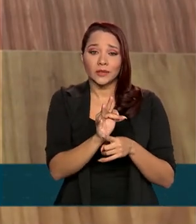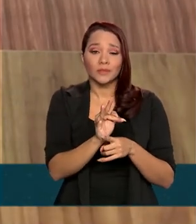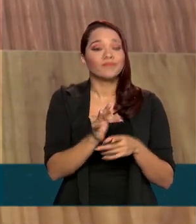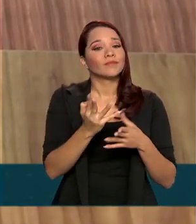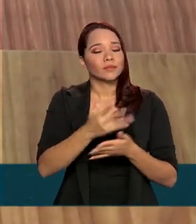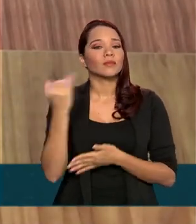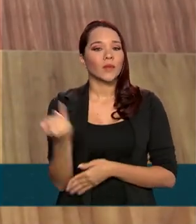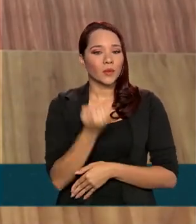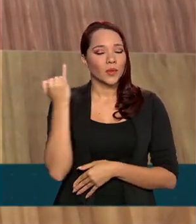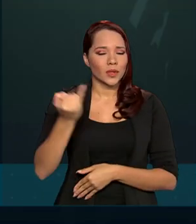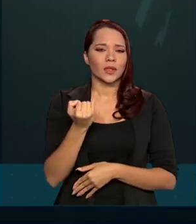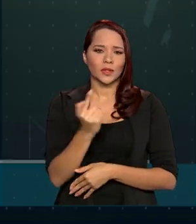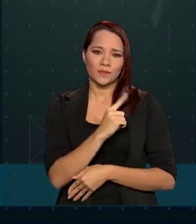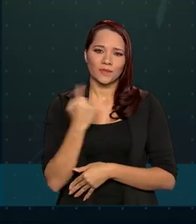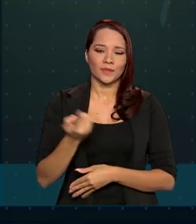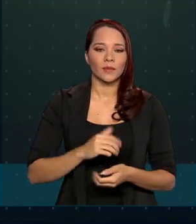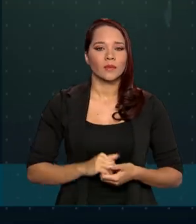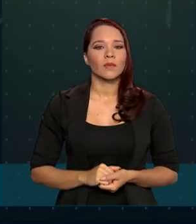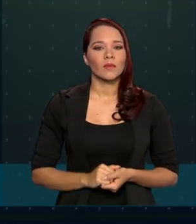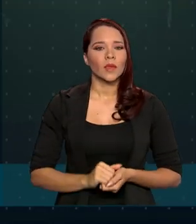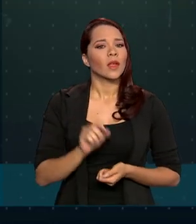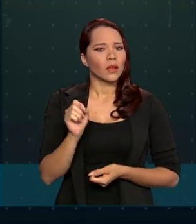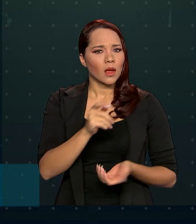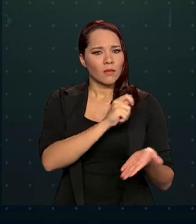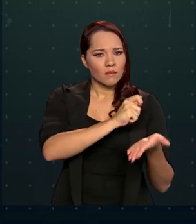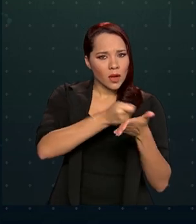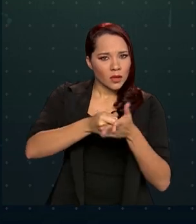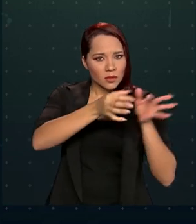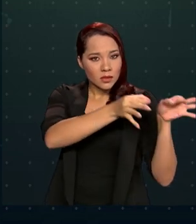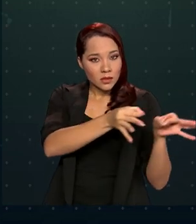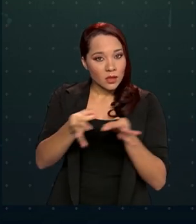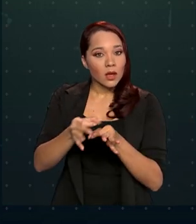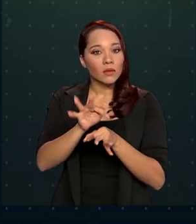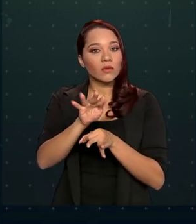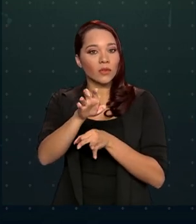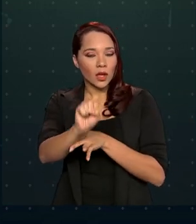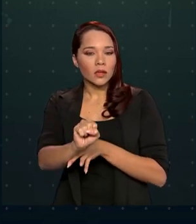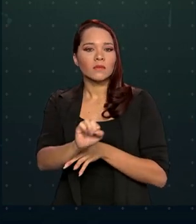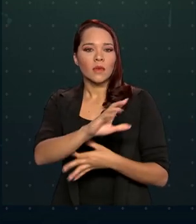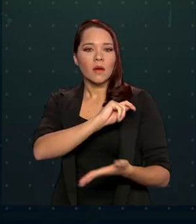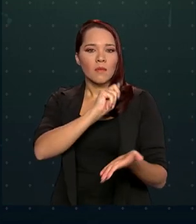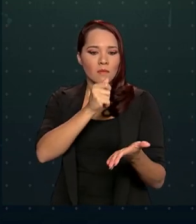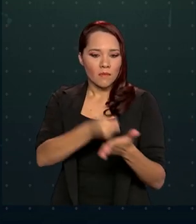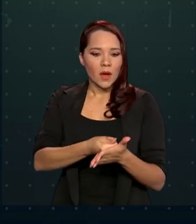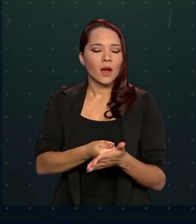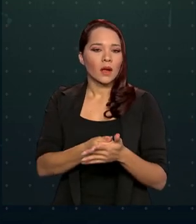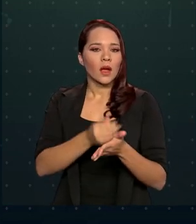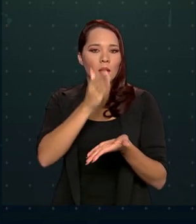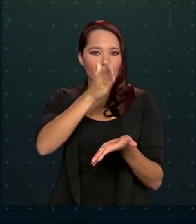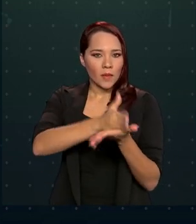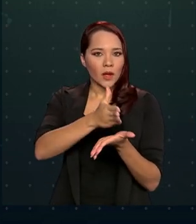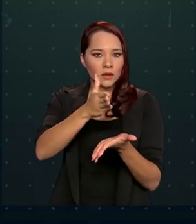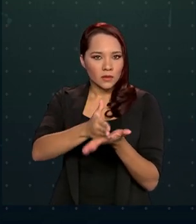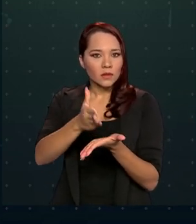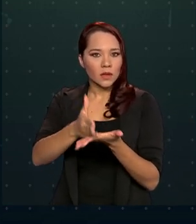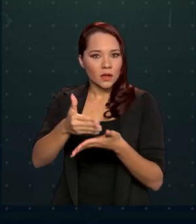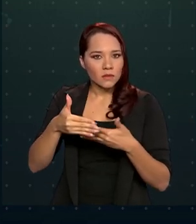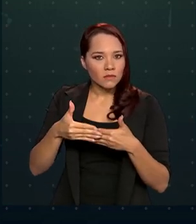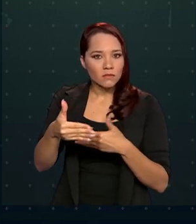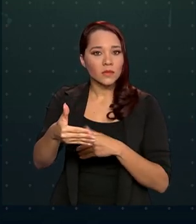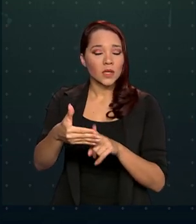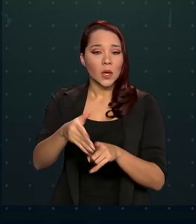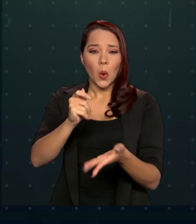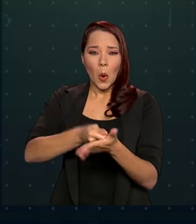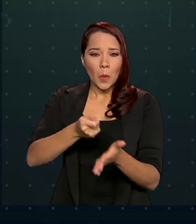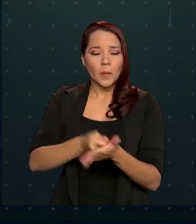ser bem importante para a gente. Quem está em dia com o FIES deve pagar o saldo diluído nas parcelas restantes, sem